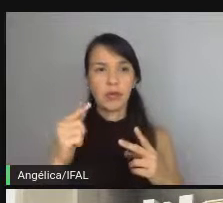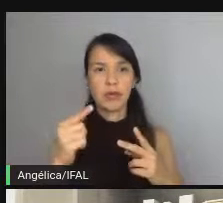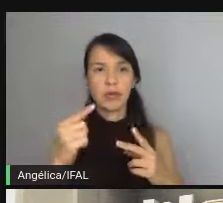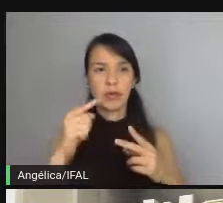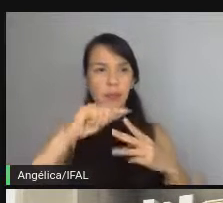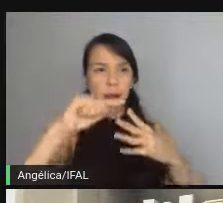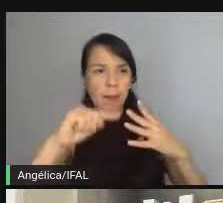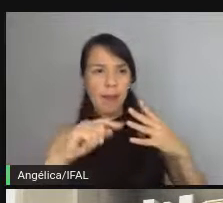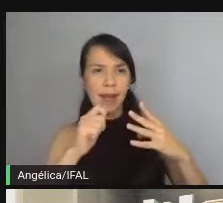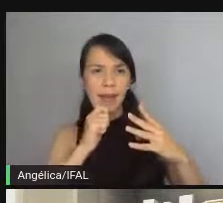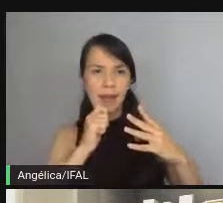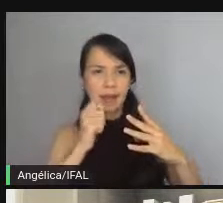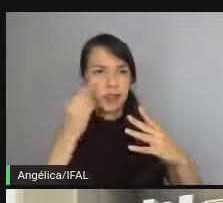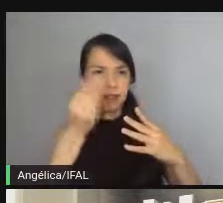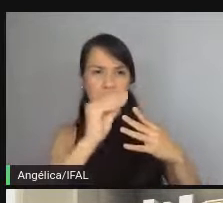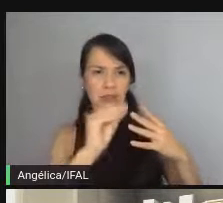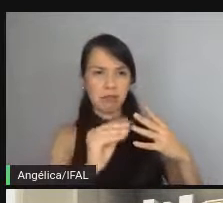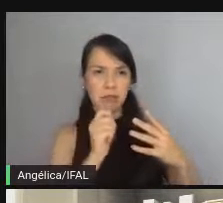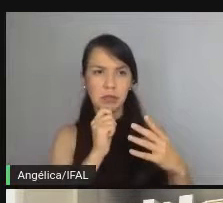não tenha mapeado ainda?